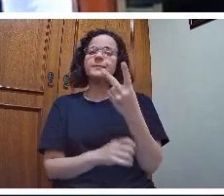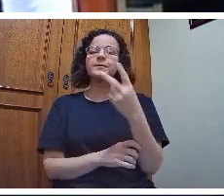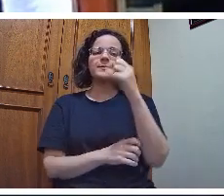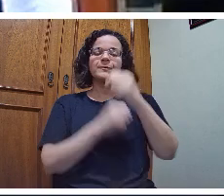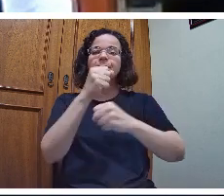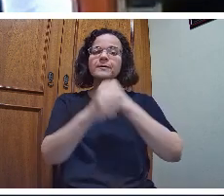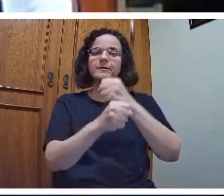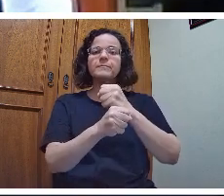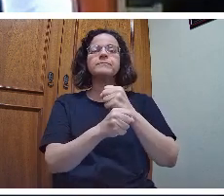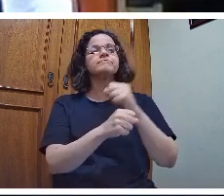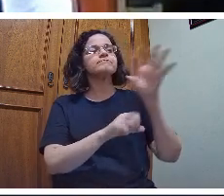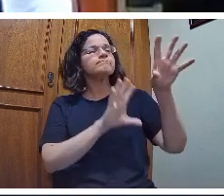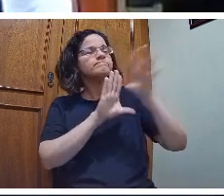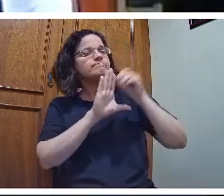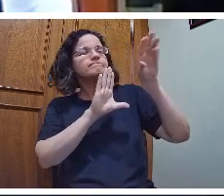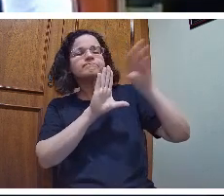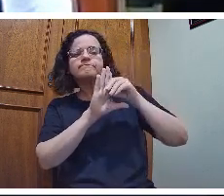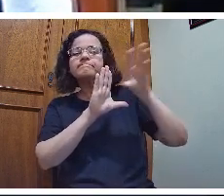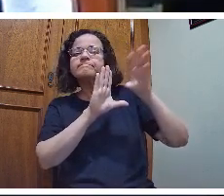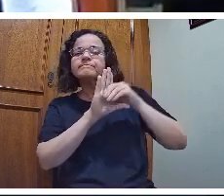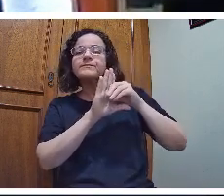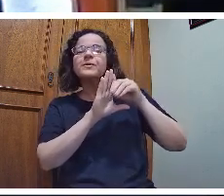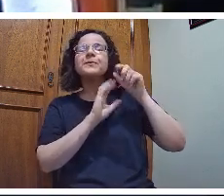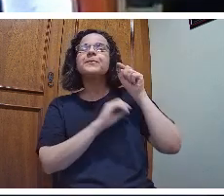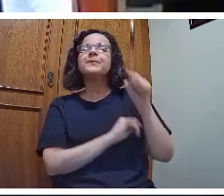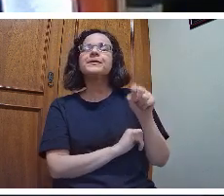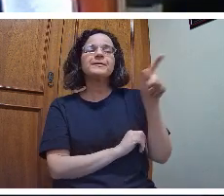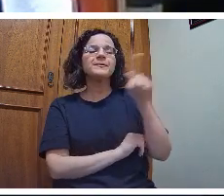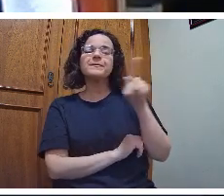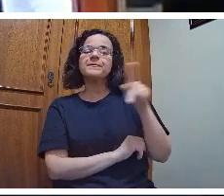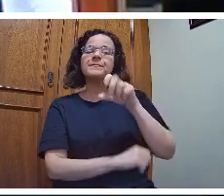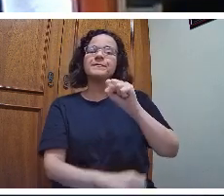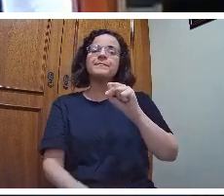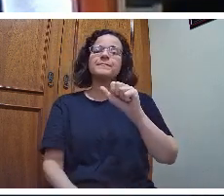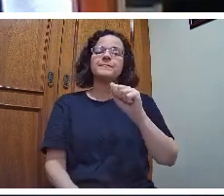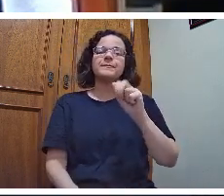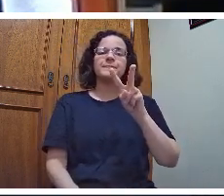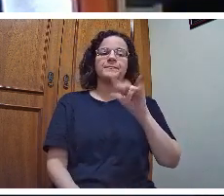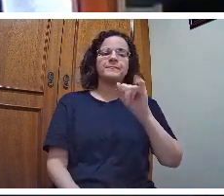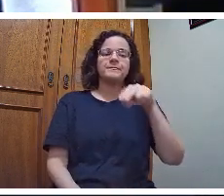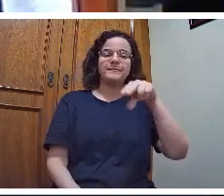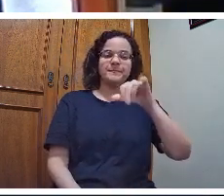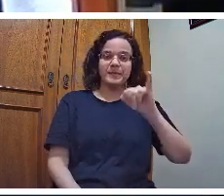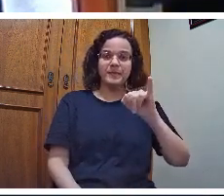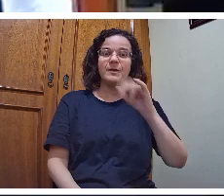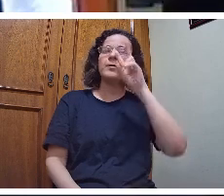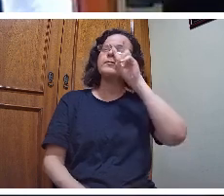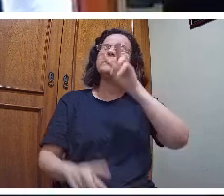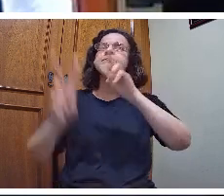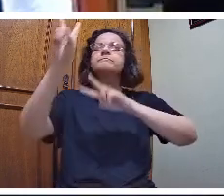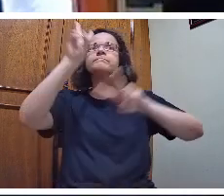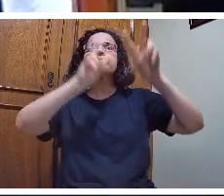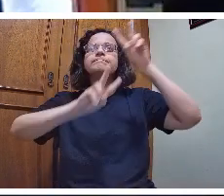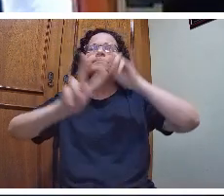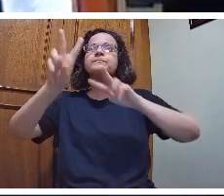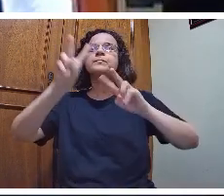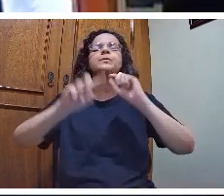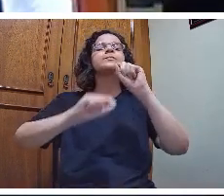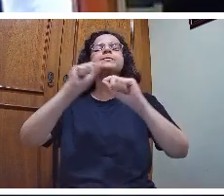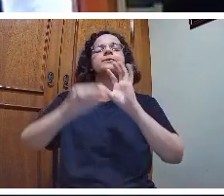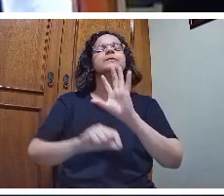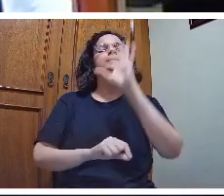aprendendo com ele a fazer leitura e leituras do contexto da realidade e